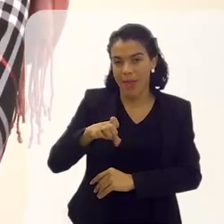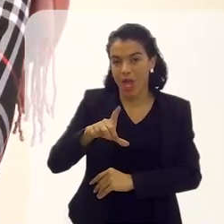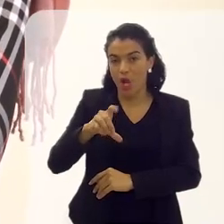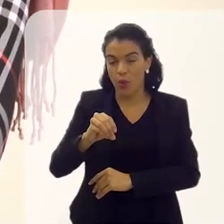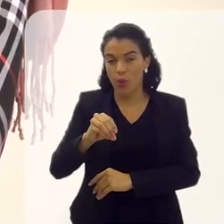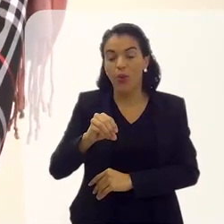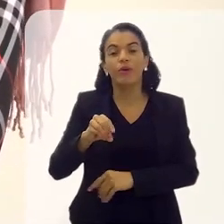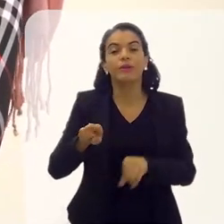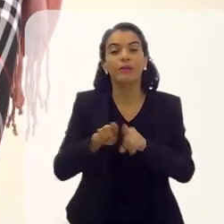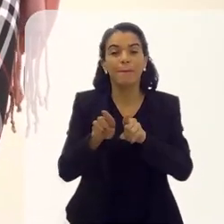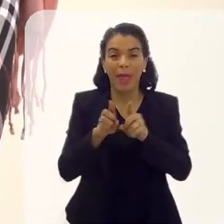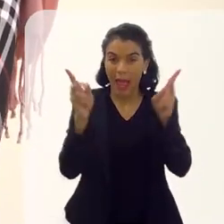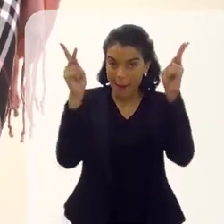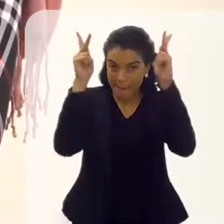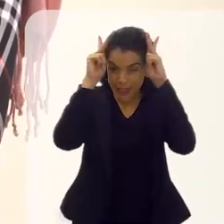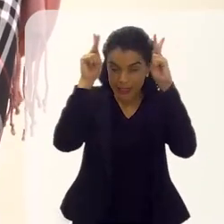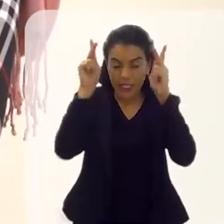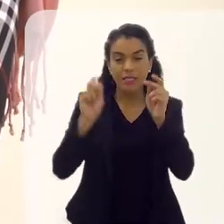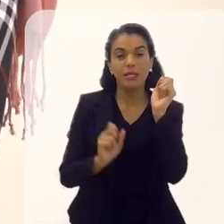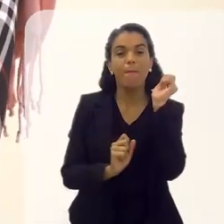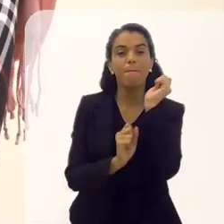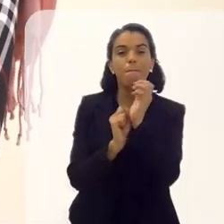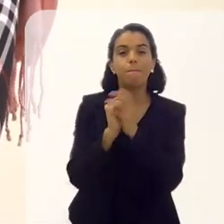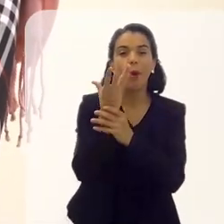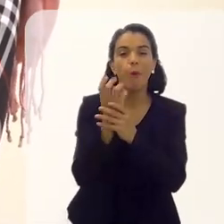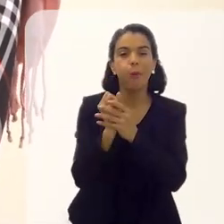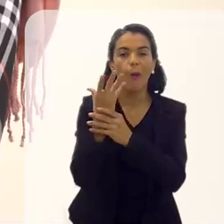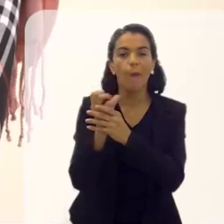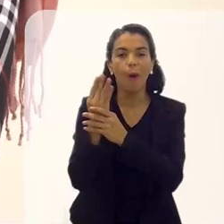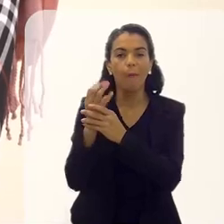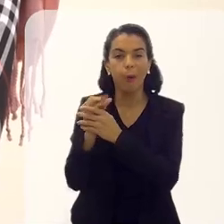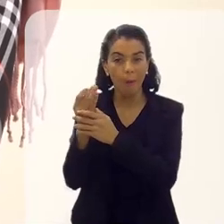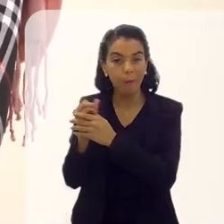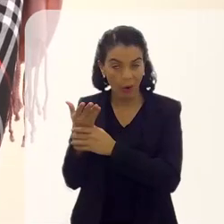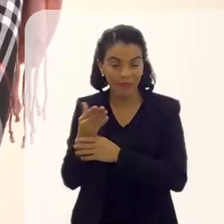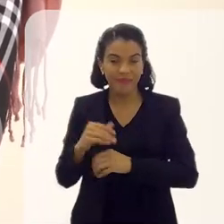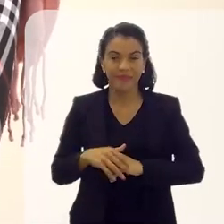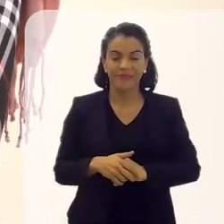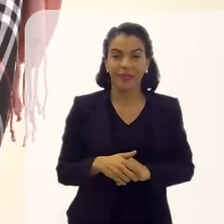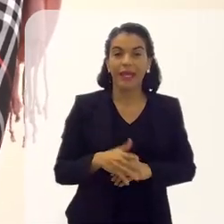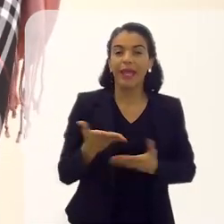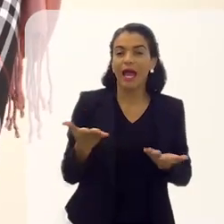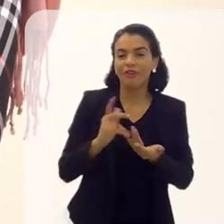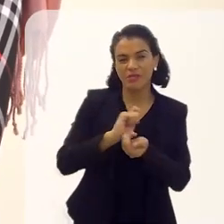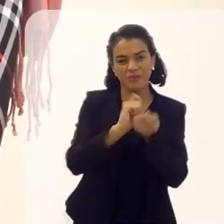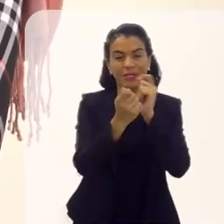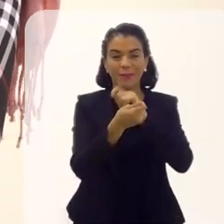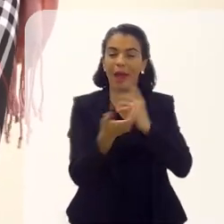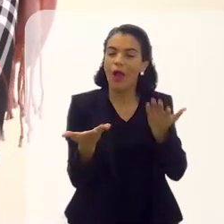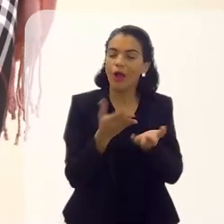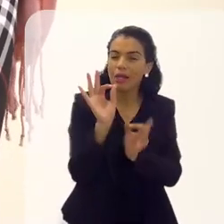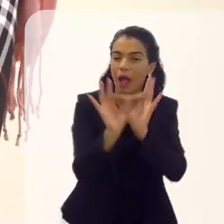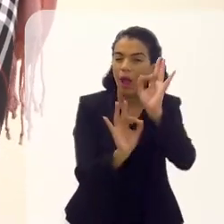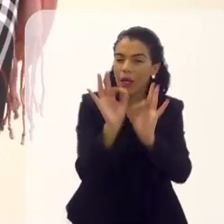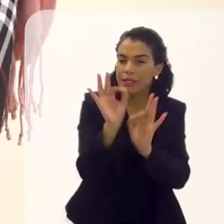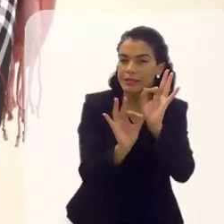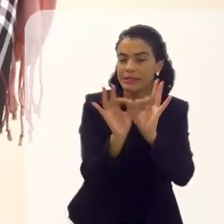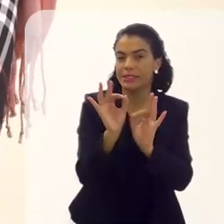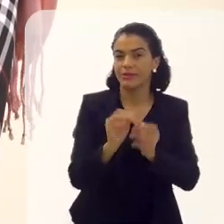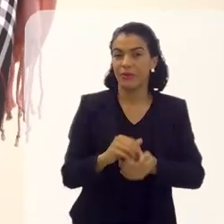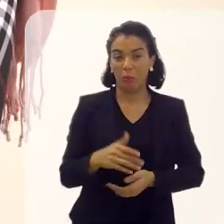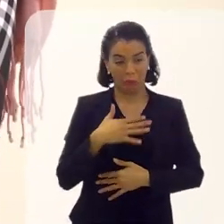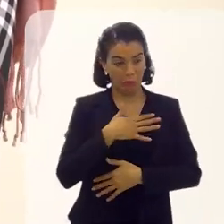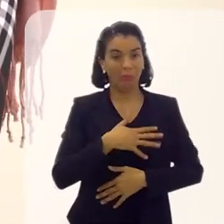Até as Princesas Soltam Pum, do Ilan Brenan. E o Marcelo Alvila, sócio, fez uma adaptação e a gente está montando